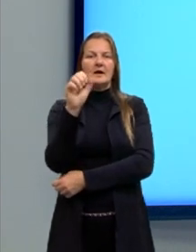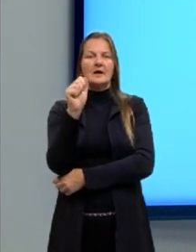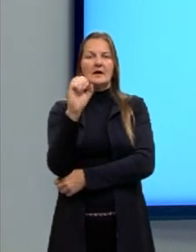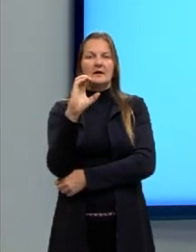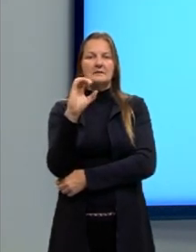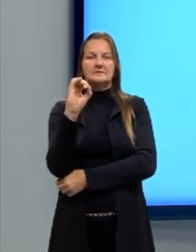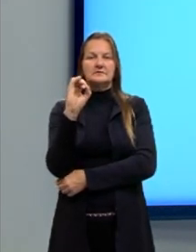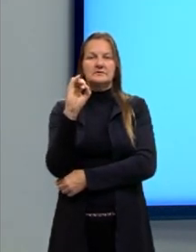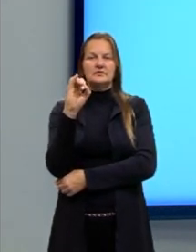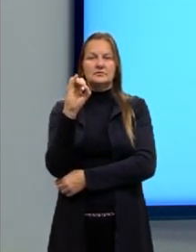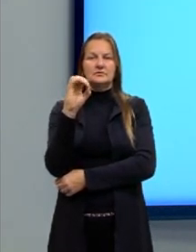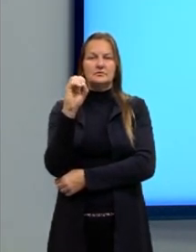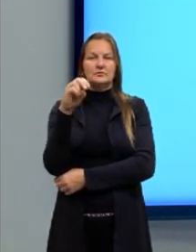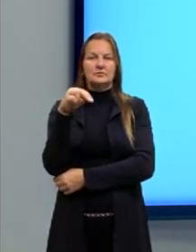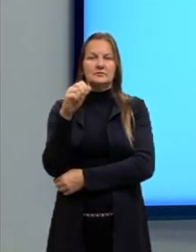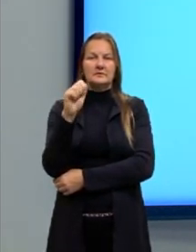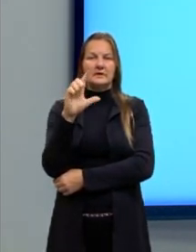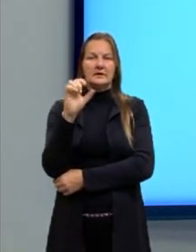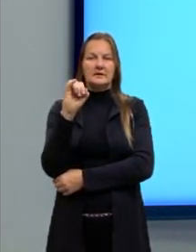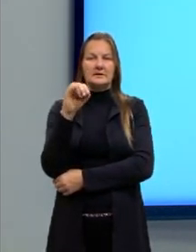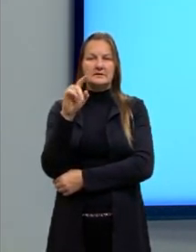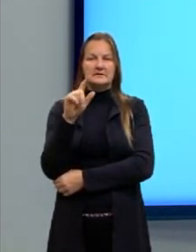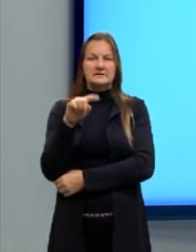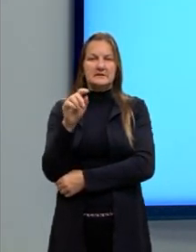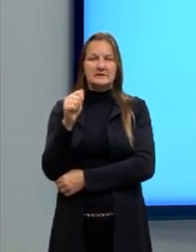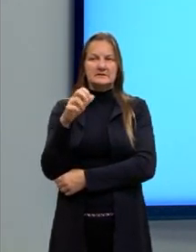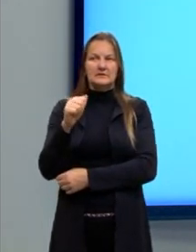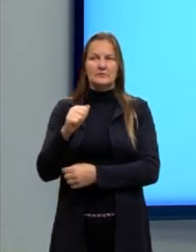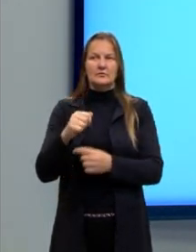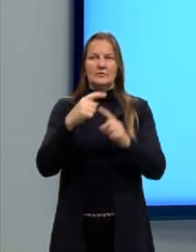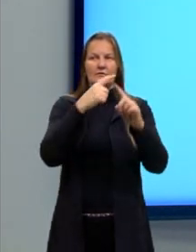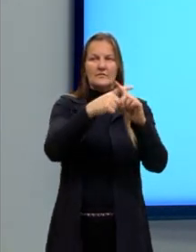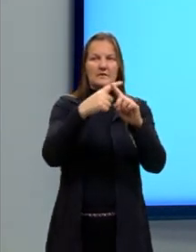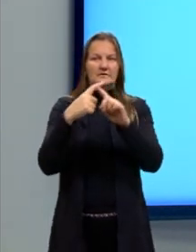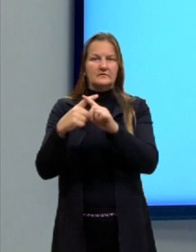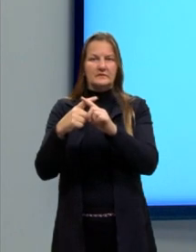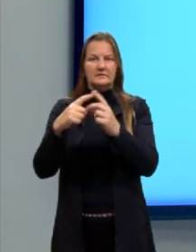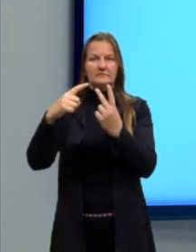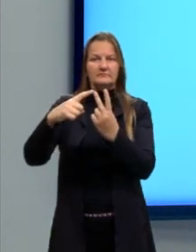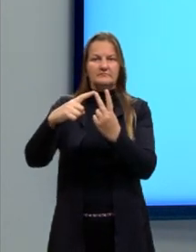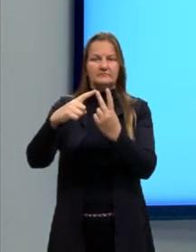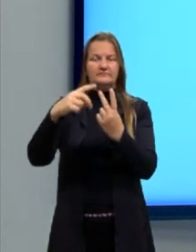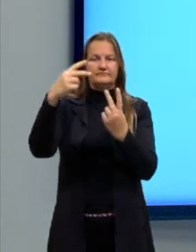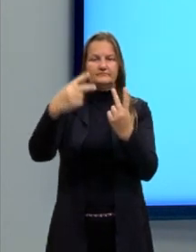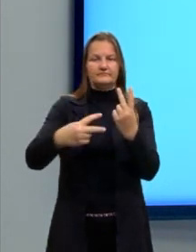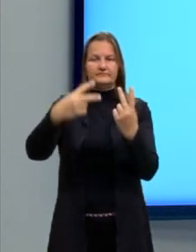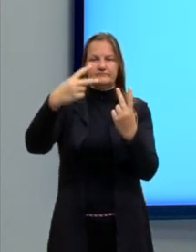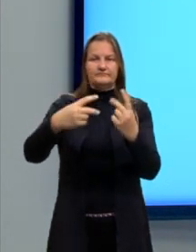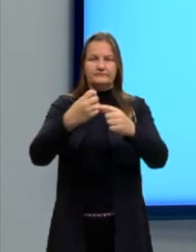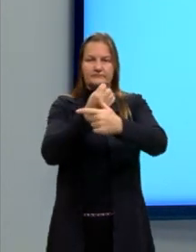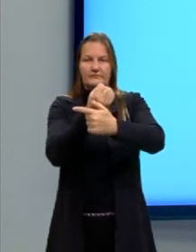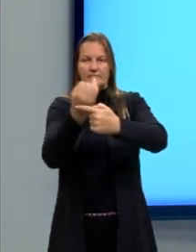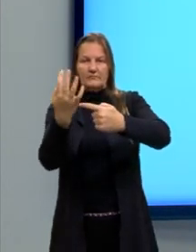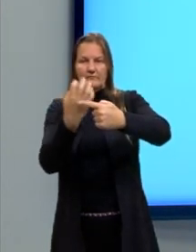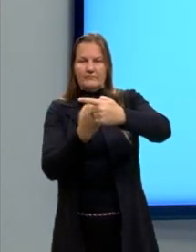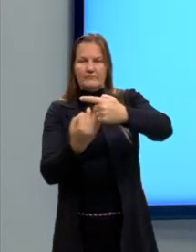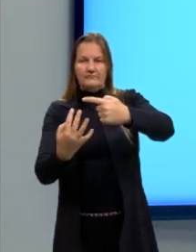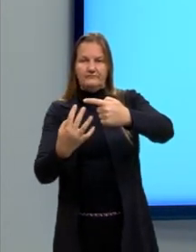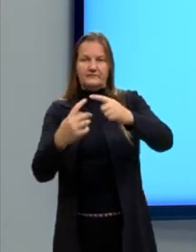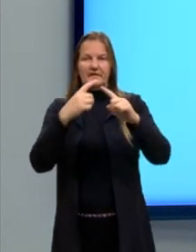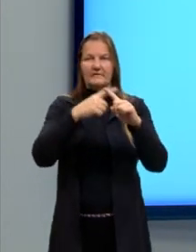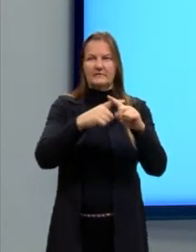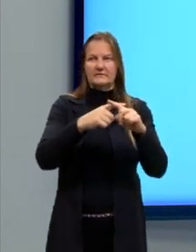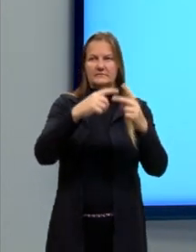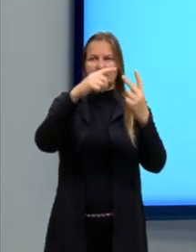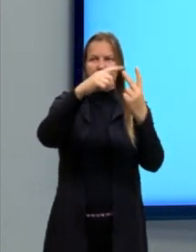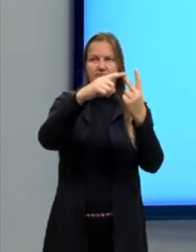nós multiplicamos numerador e denominador pela própria raiz. Então, ficaria aquela fraçãozinha vezes